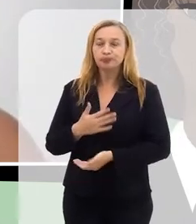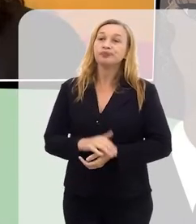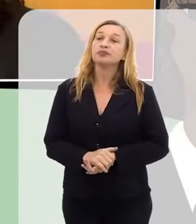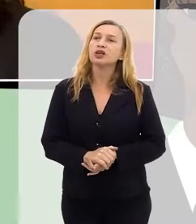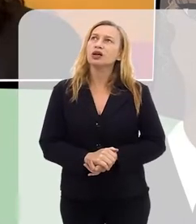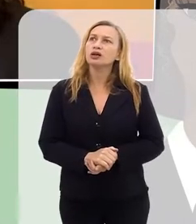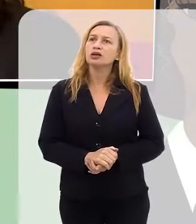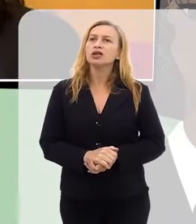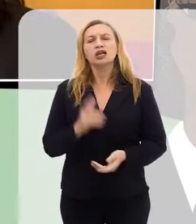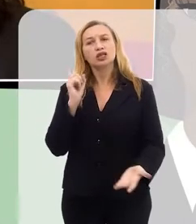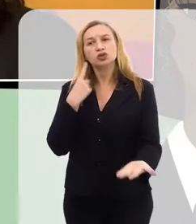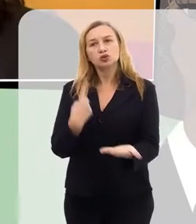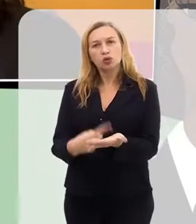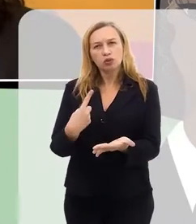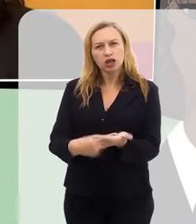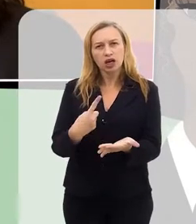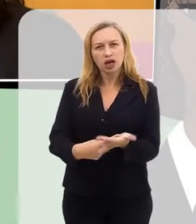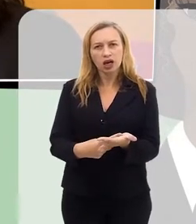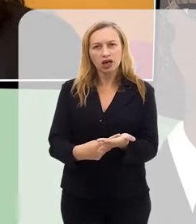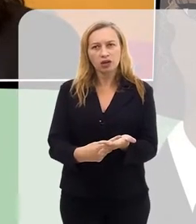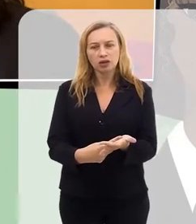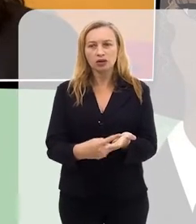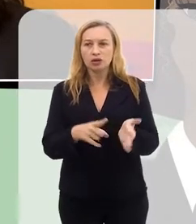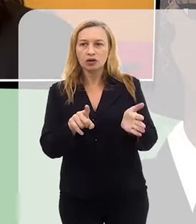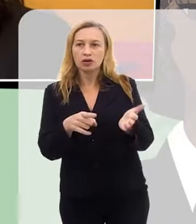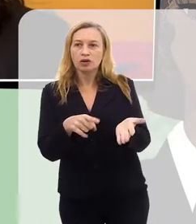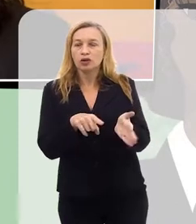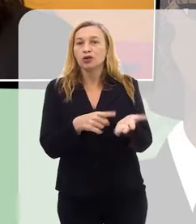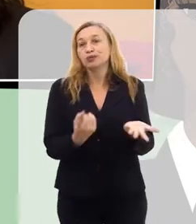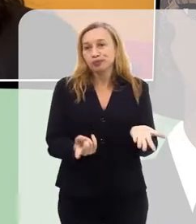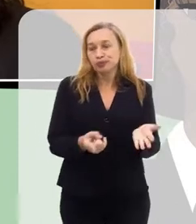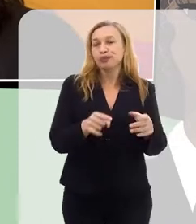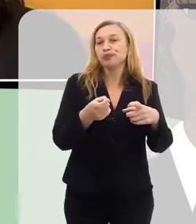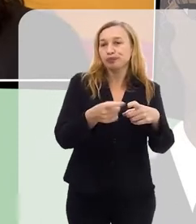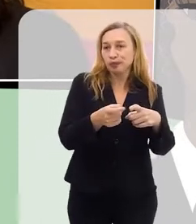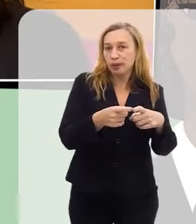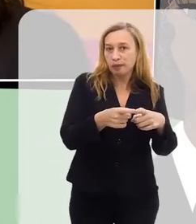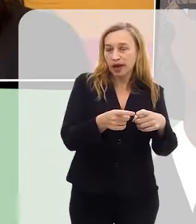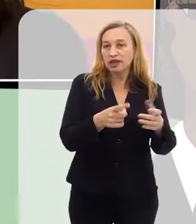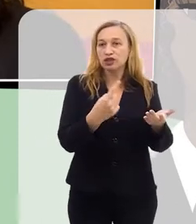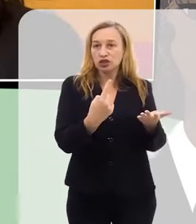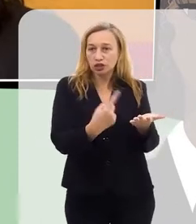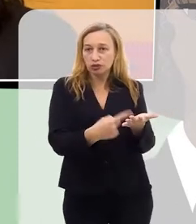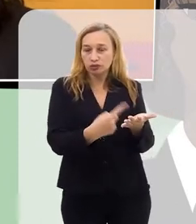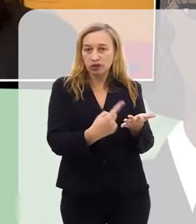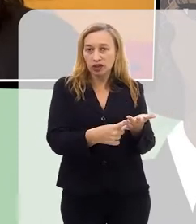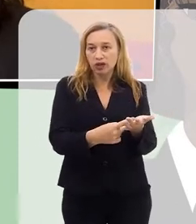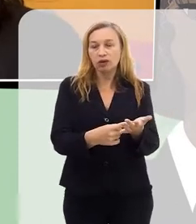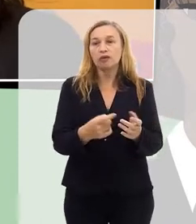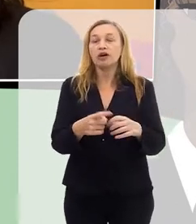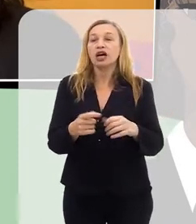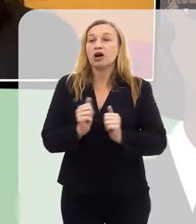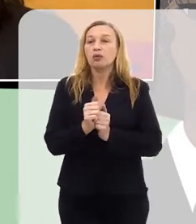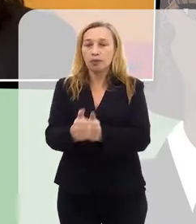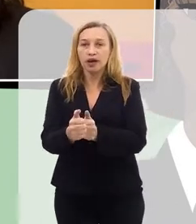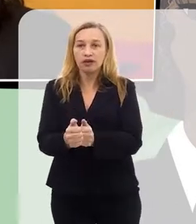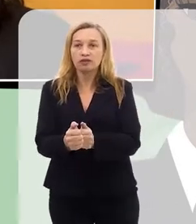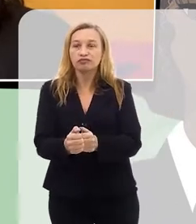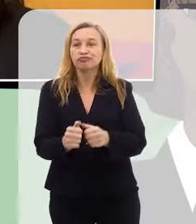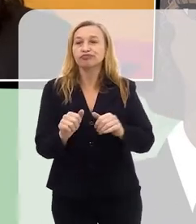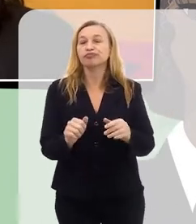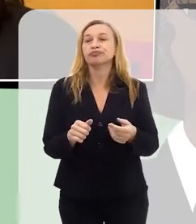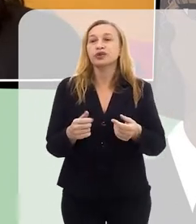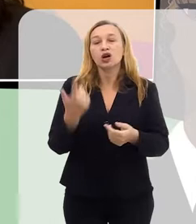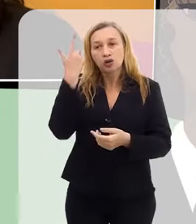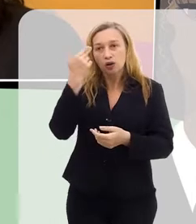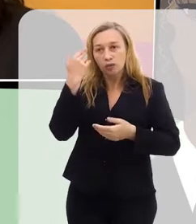E eles marcaram uma consulta com uma médica que, segundo eles, acompanhava parto normal. Ela se mostrou bastante